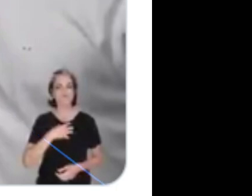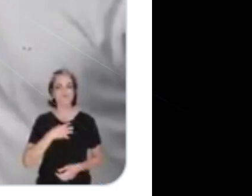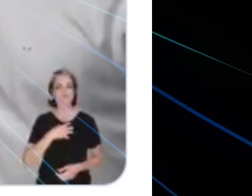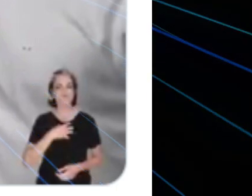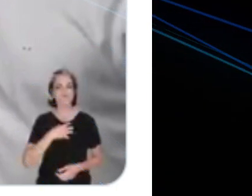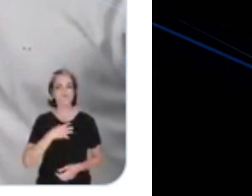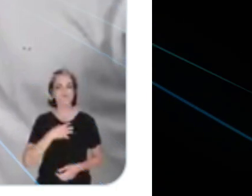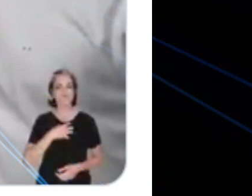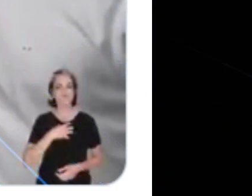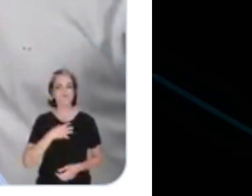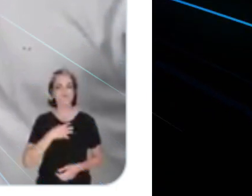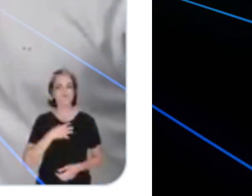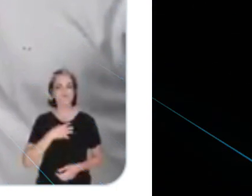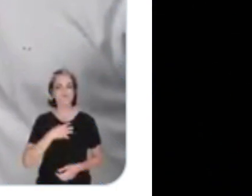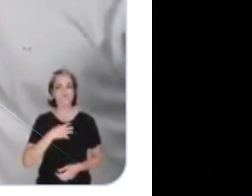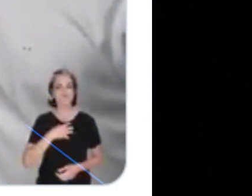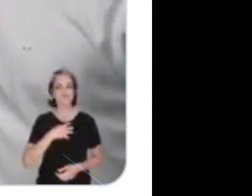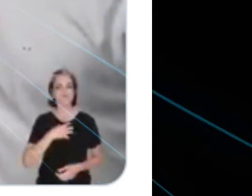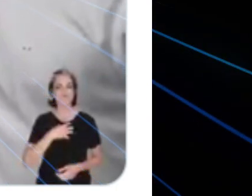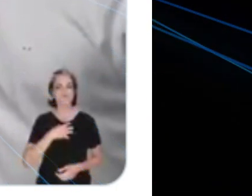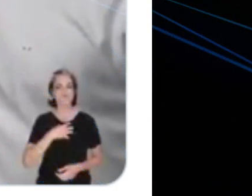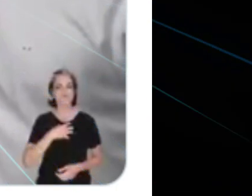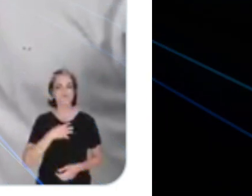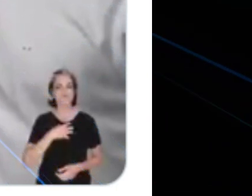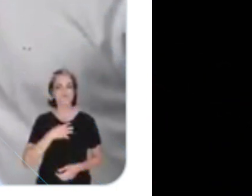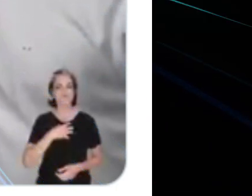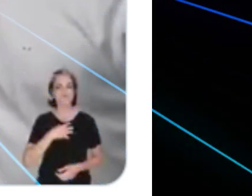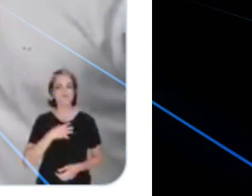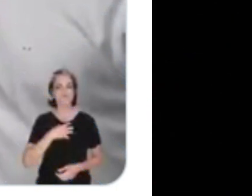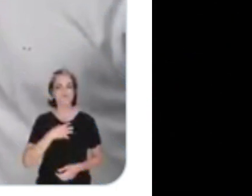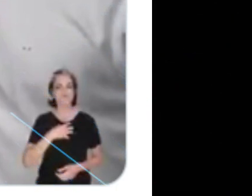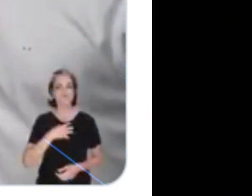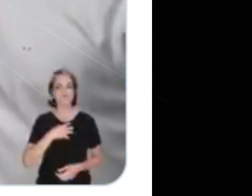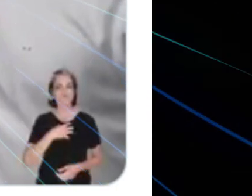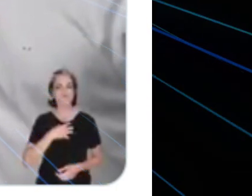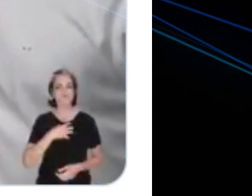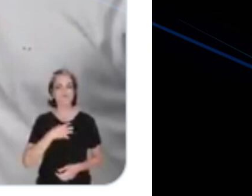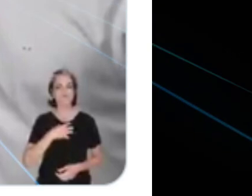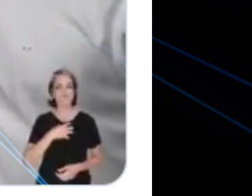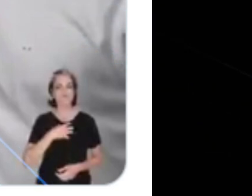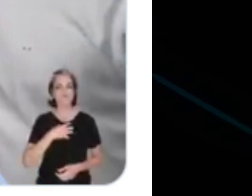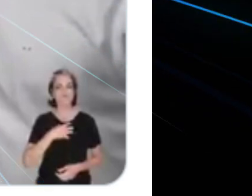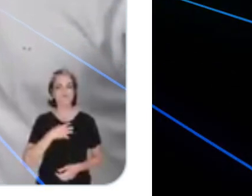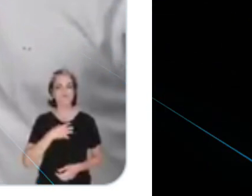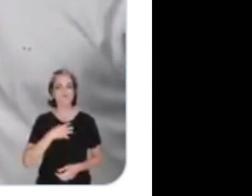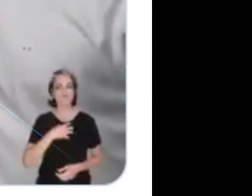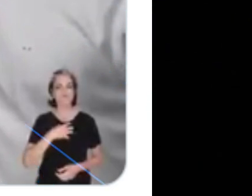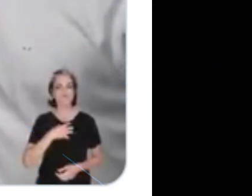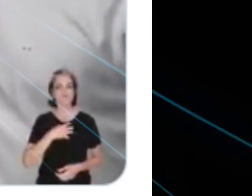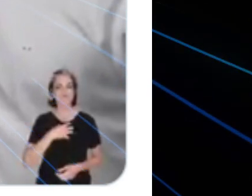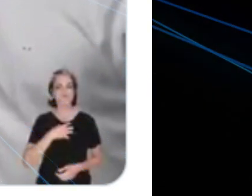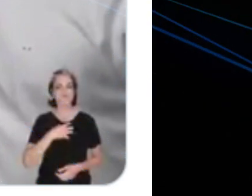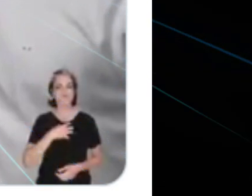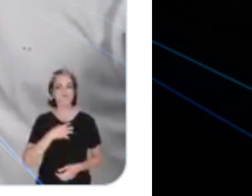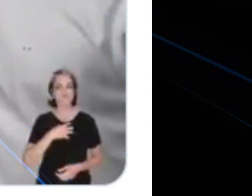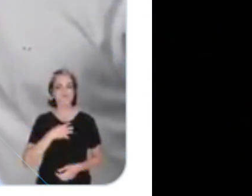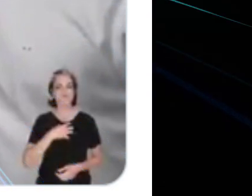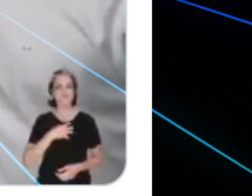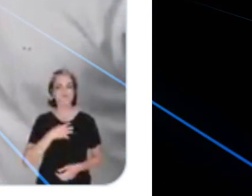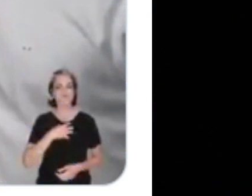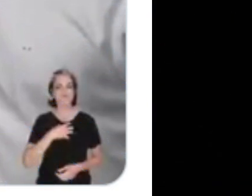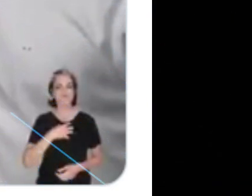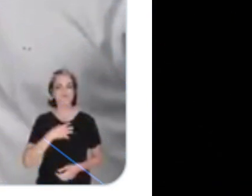completou seu primeiro ano, celebrando a mudança na vida de mais de 1,56 milhões de pessoas.